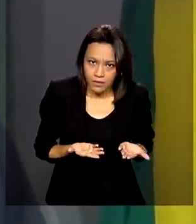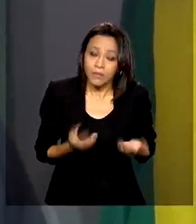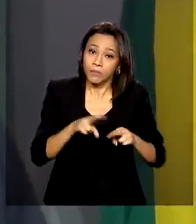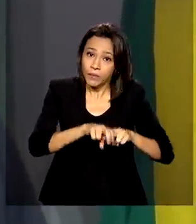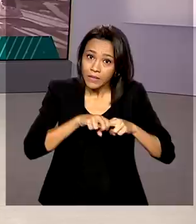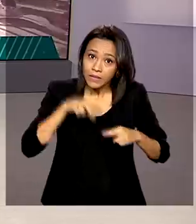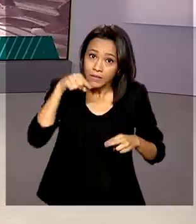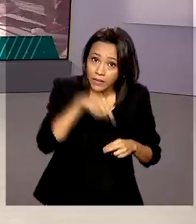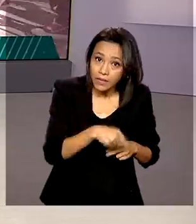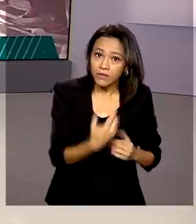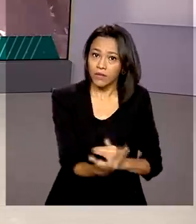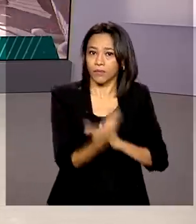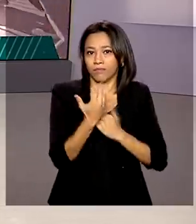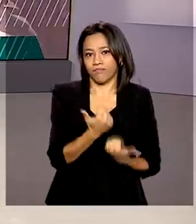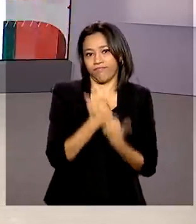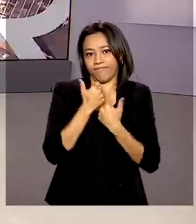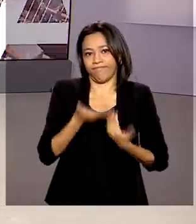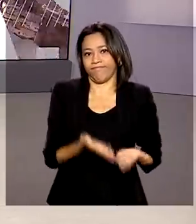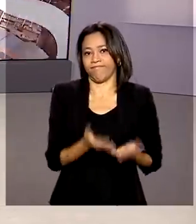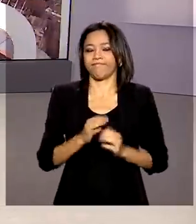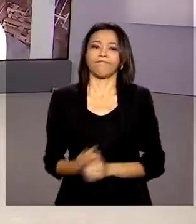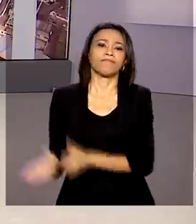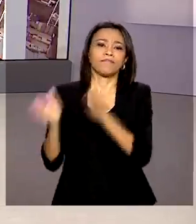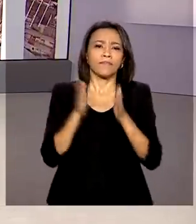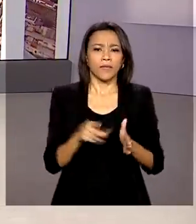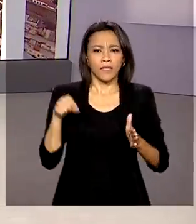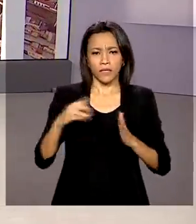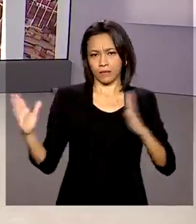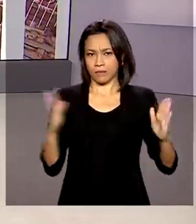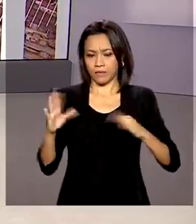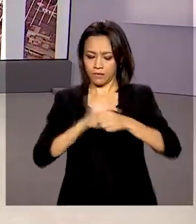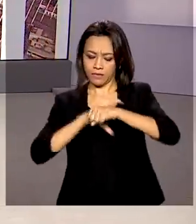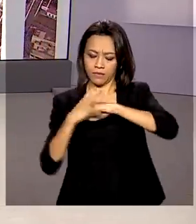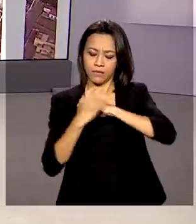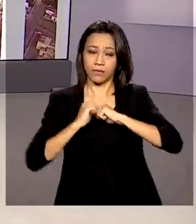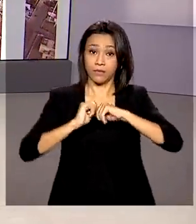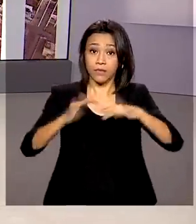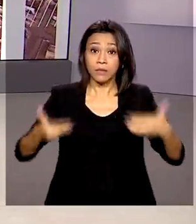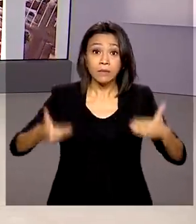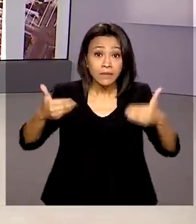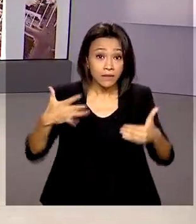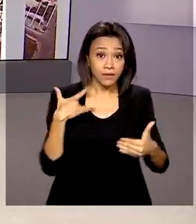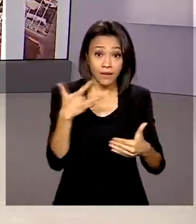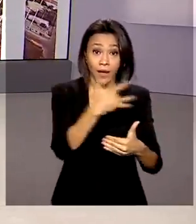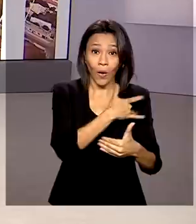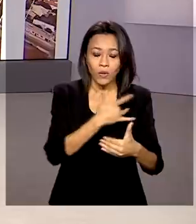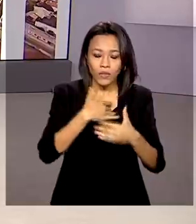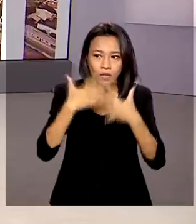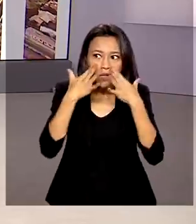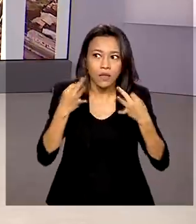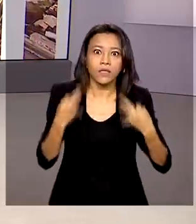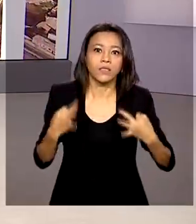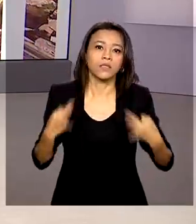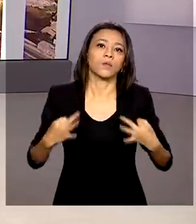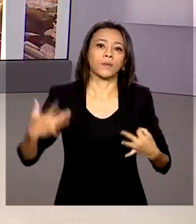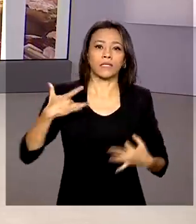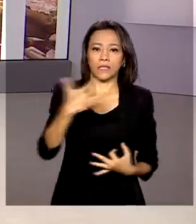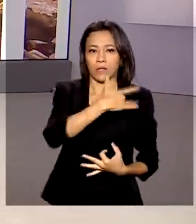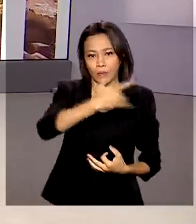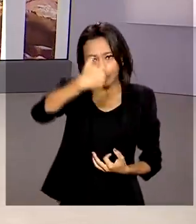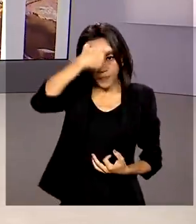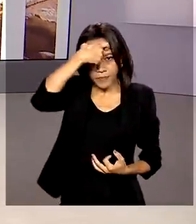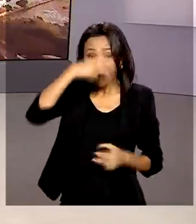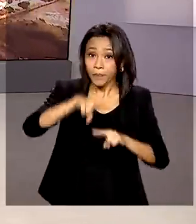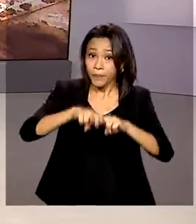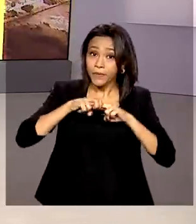é a testagem. E diante dessa pandemia, o Ministério da Saúde está de olho na saúde mental dos brasileiros. Por isso, foi